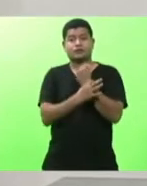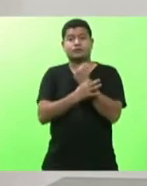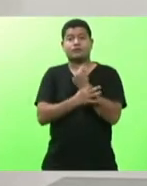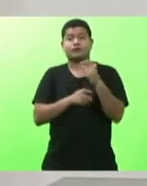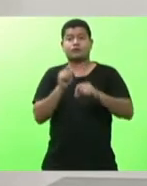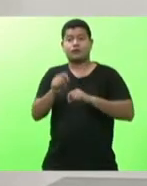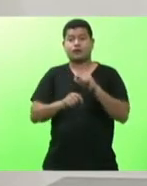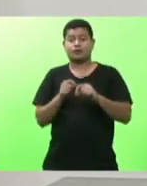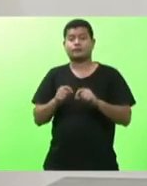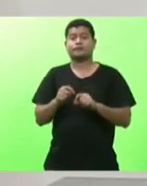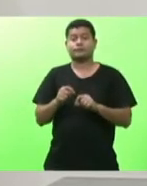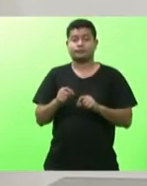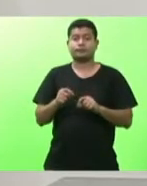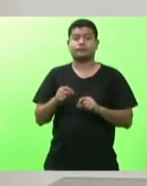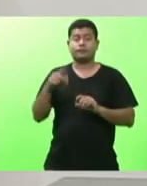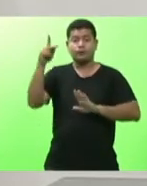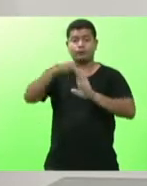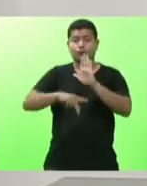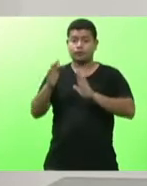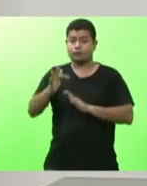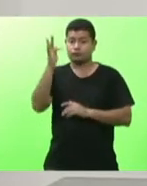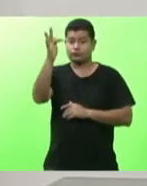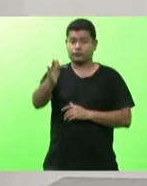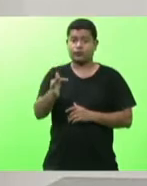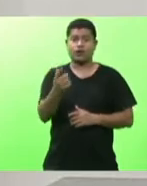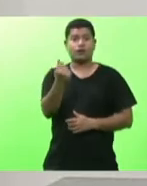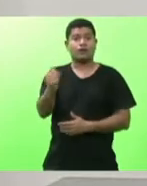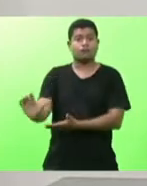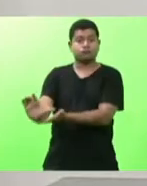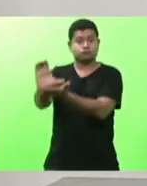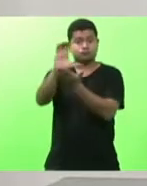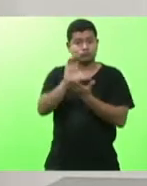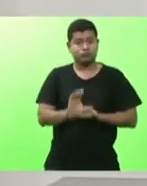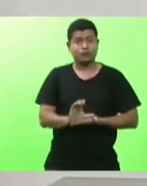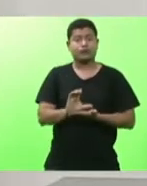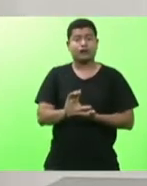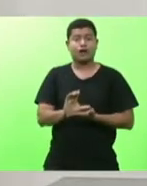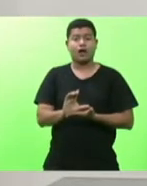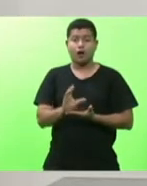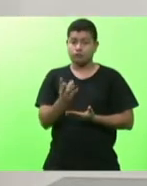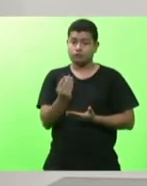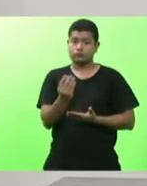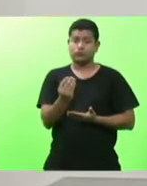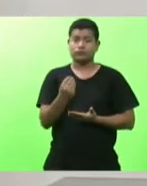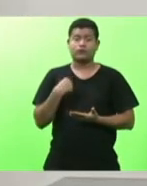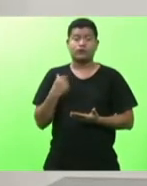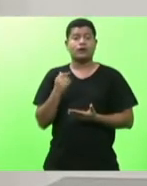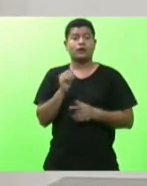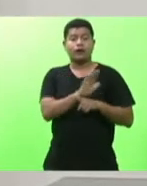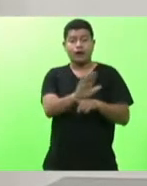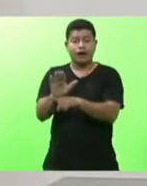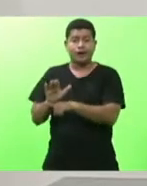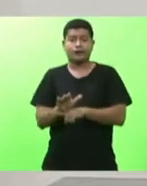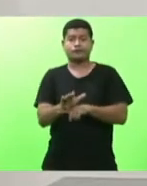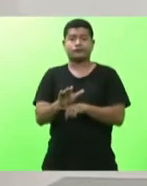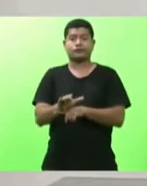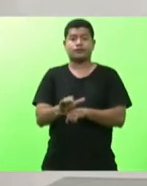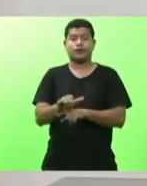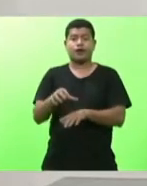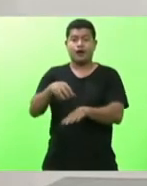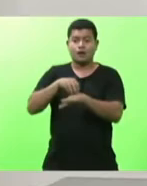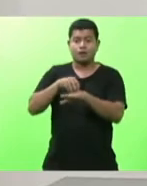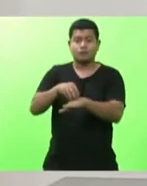vindouro no planejamento futuro recursos de alta monta para as cadeias de transporte viária